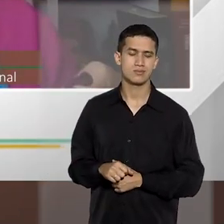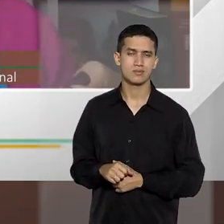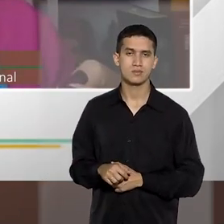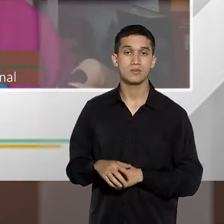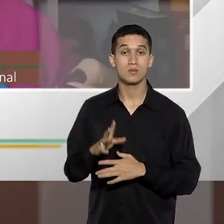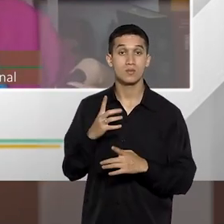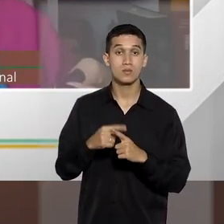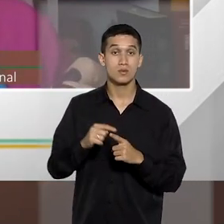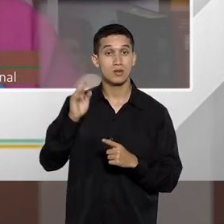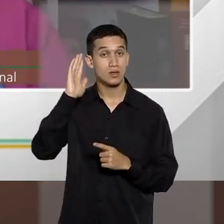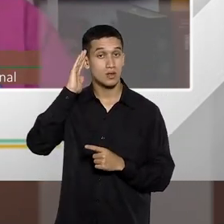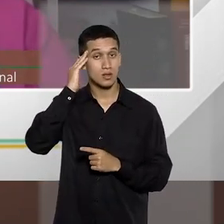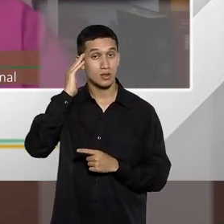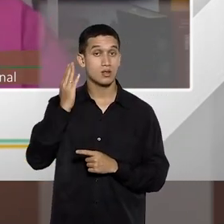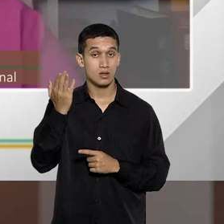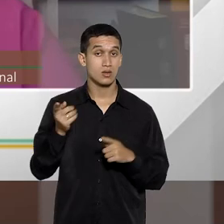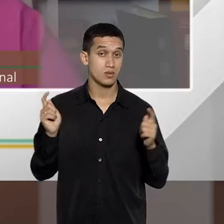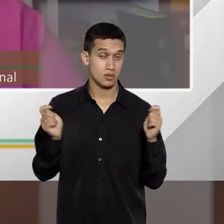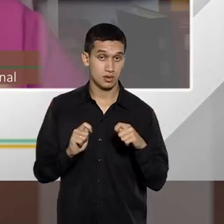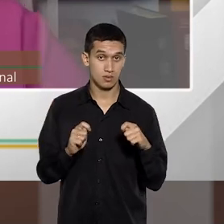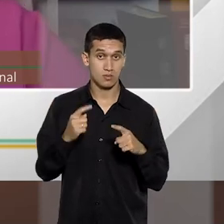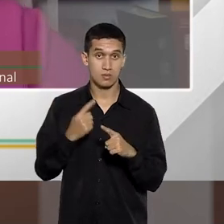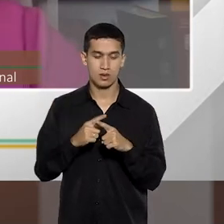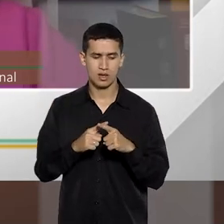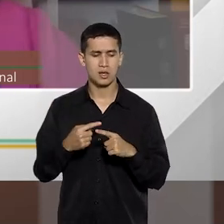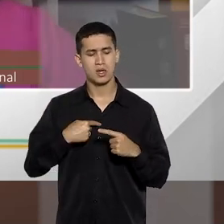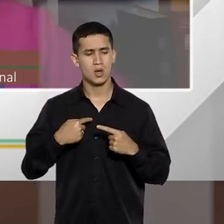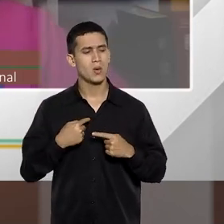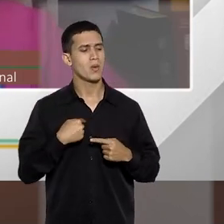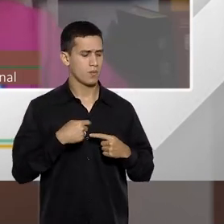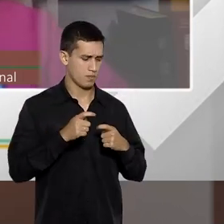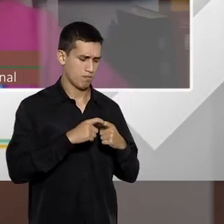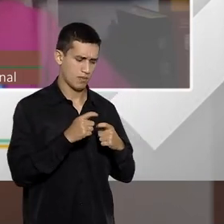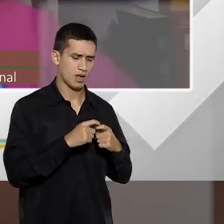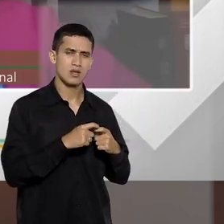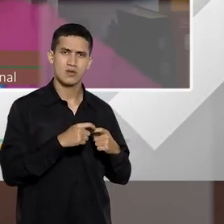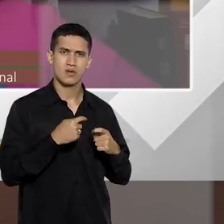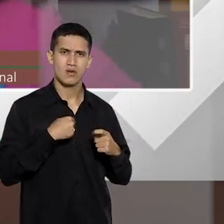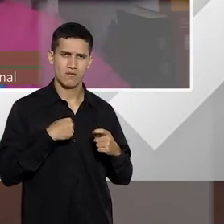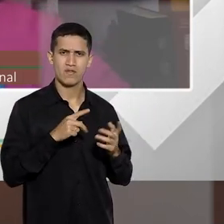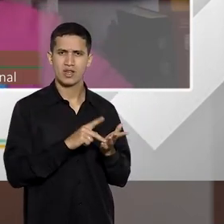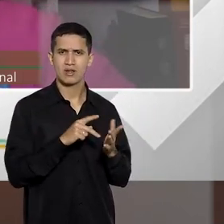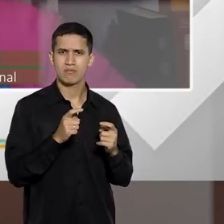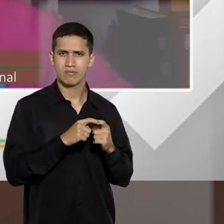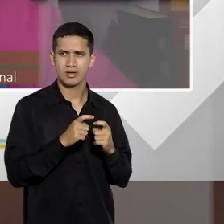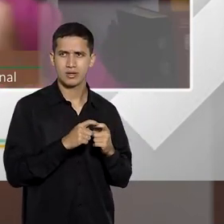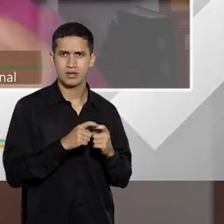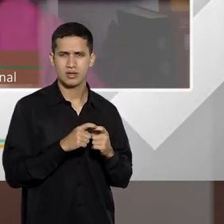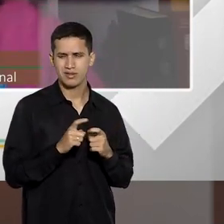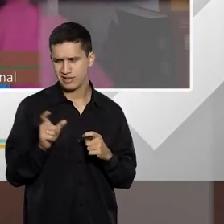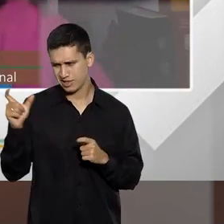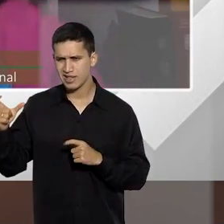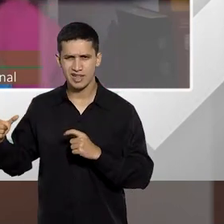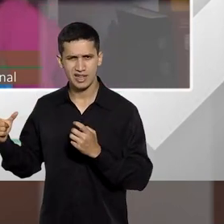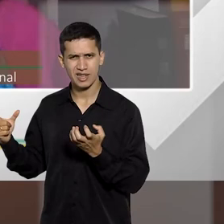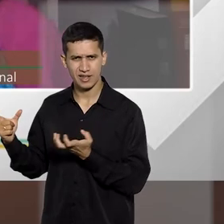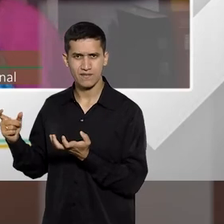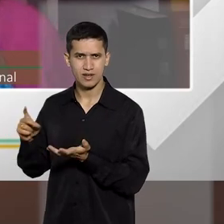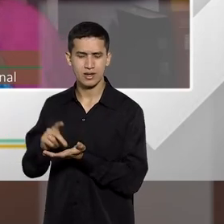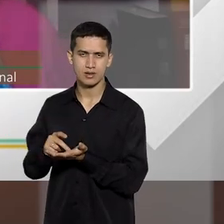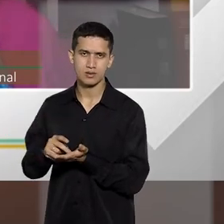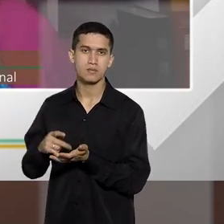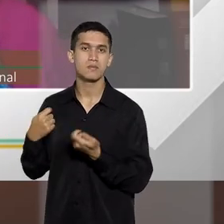seria possível? Porque no exercício ilegal da medicina, se esse indivíduo quer realmente parecer um médico, olha o que o Lúcio falou, ela tinha um